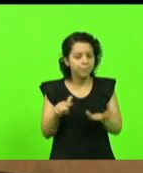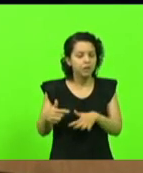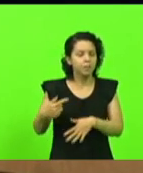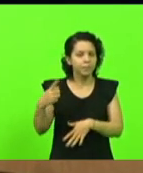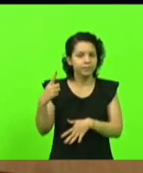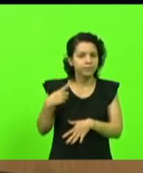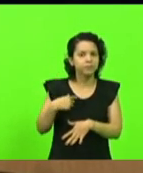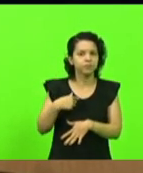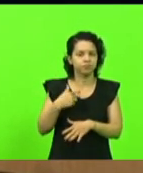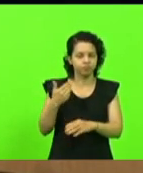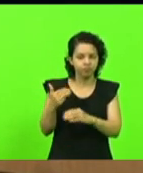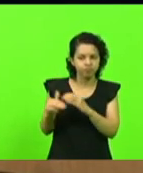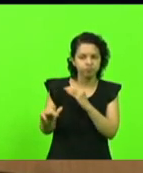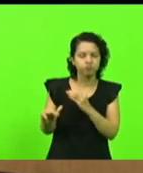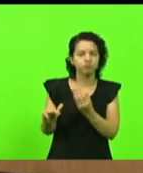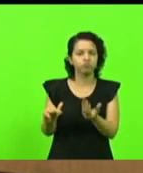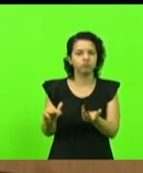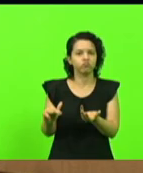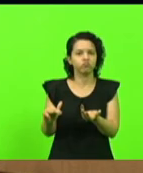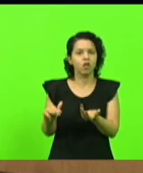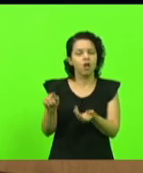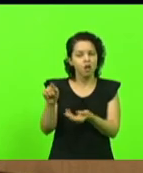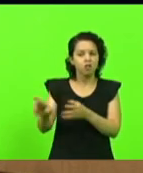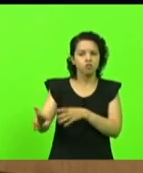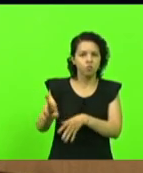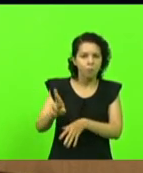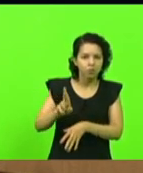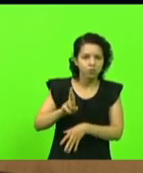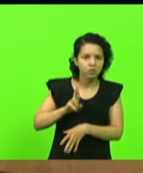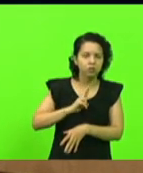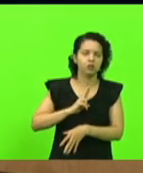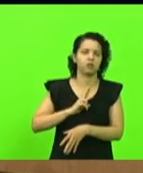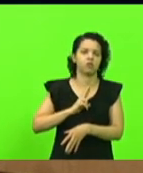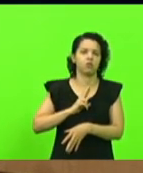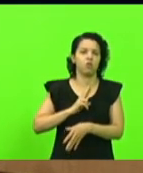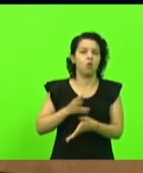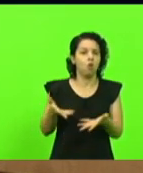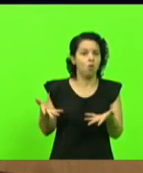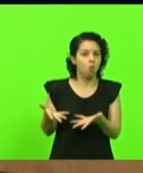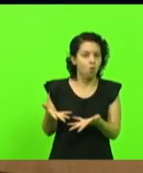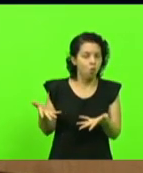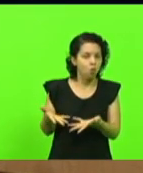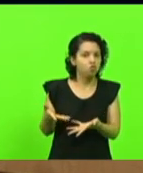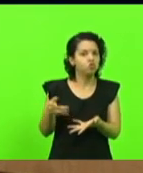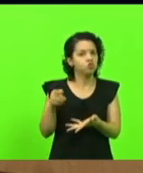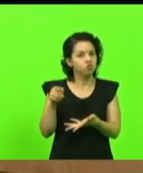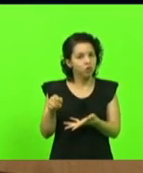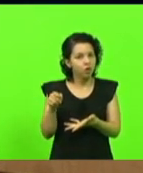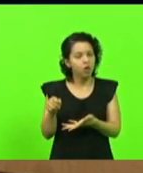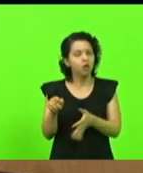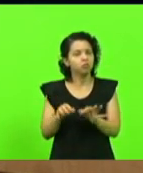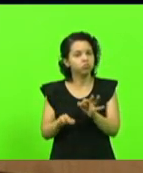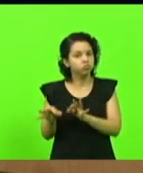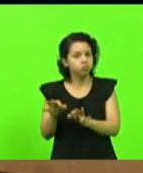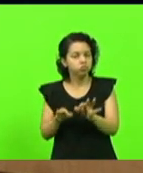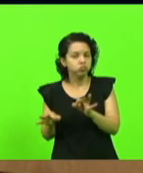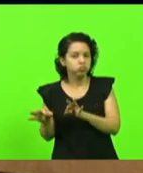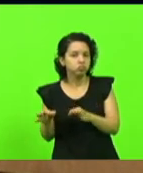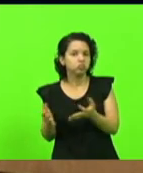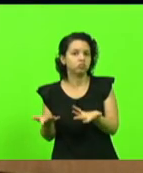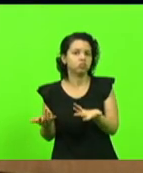sobre a questão de Jaborá Catanduvas me respondeu hoje tem lá então fazendo iniciaram pelas informações que